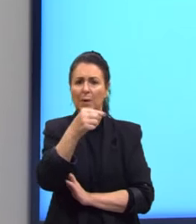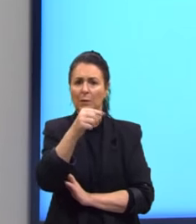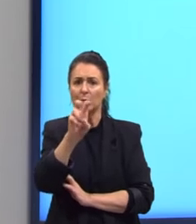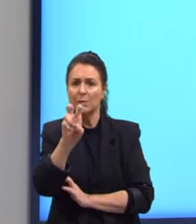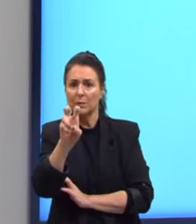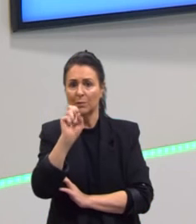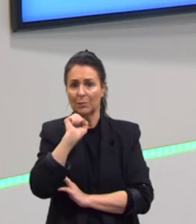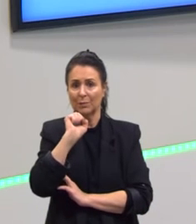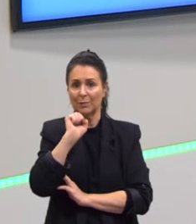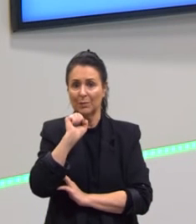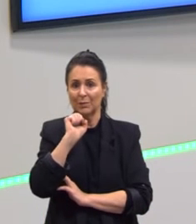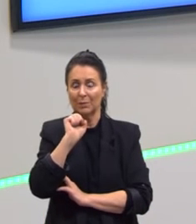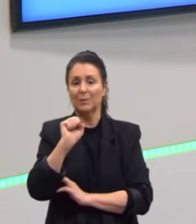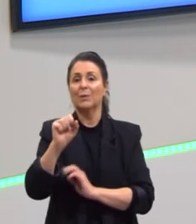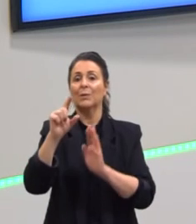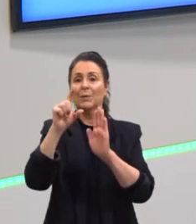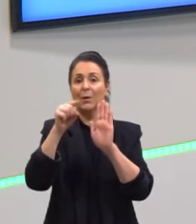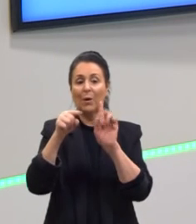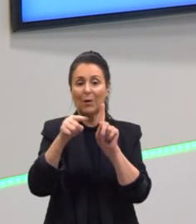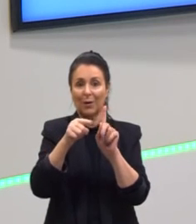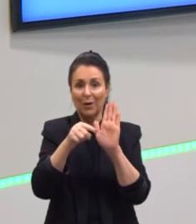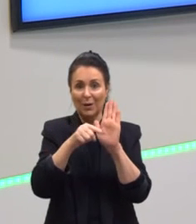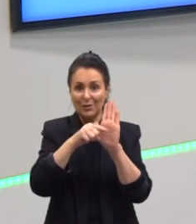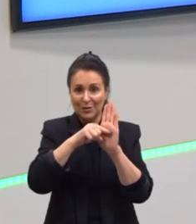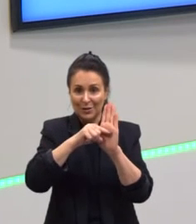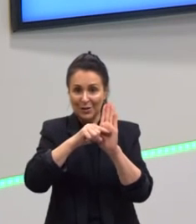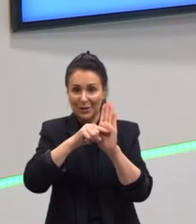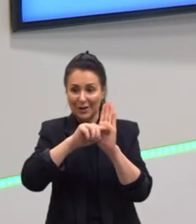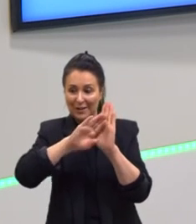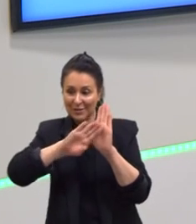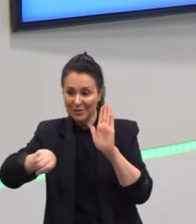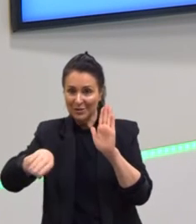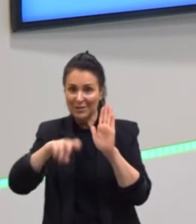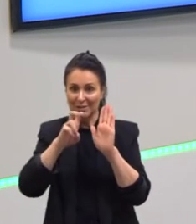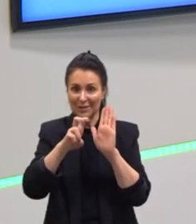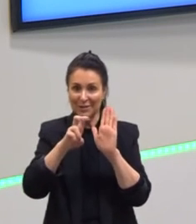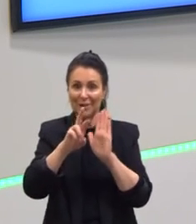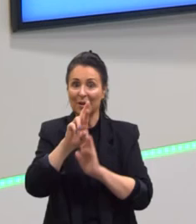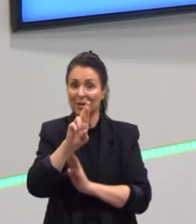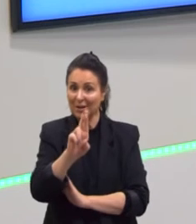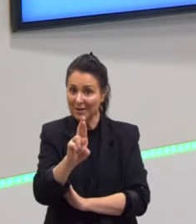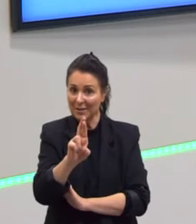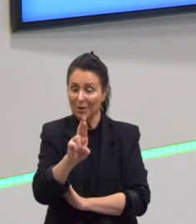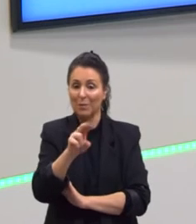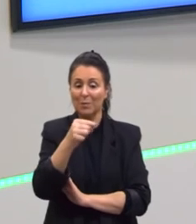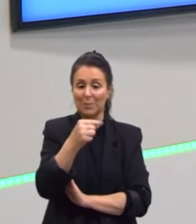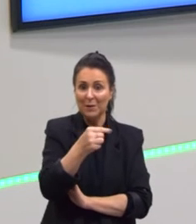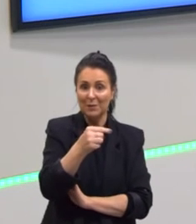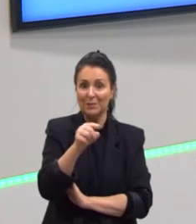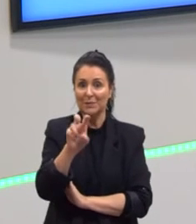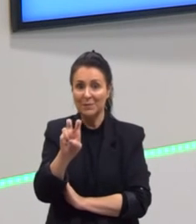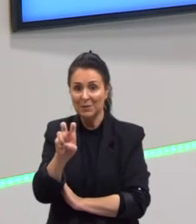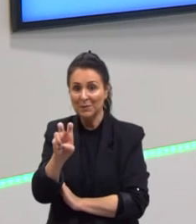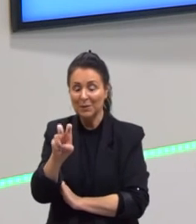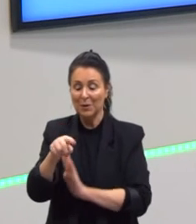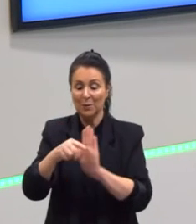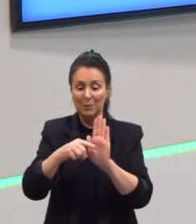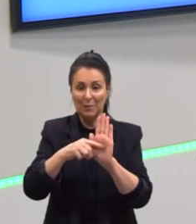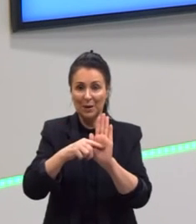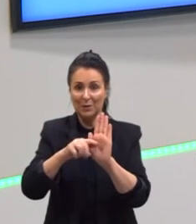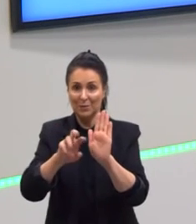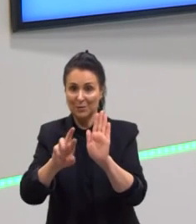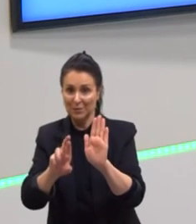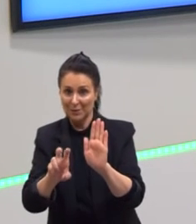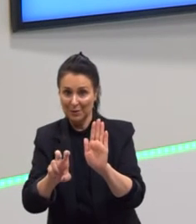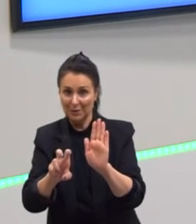o que? Subtraindo 5. Então a gente diz que a nossa razão é menos 5. O menos ele indica